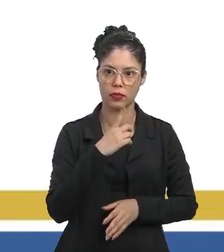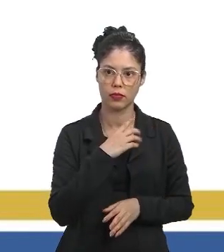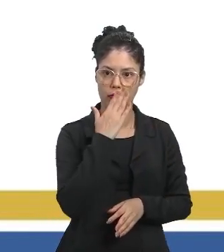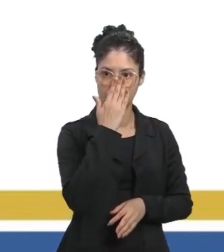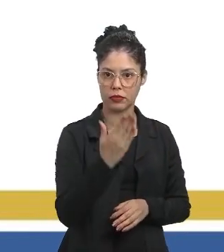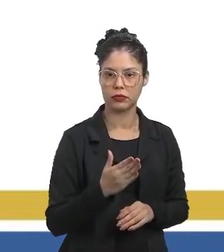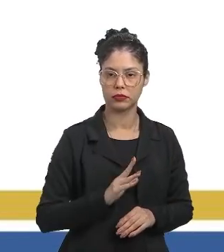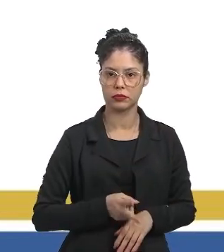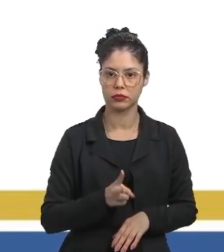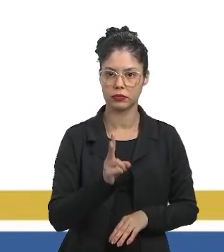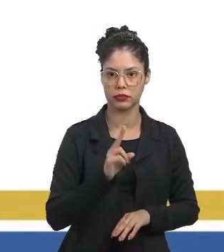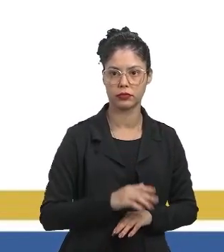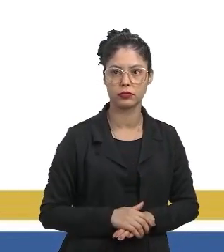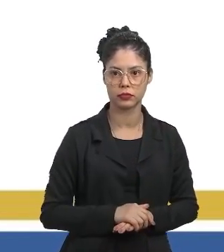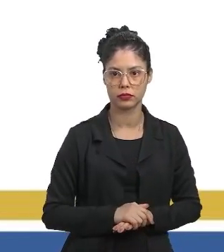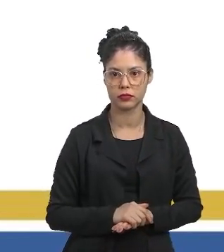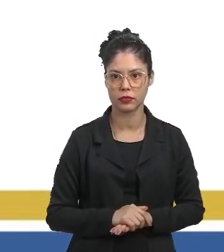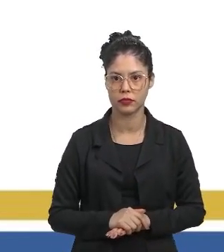adiante.